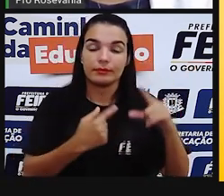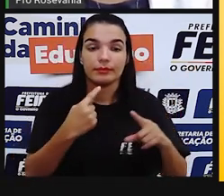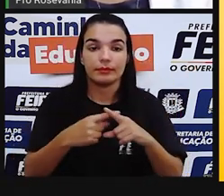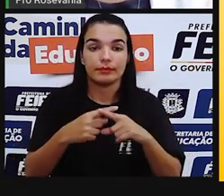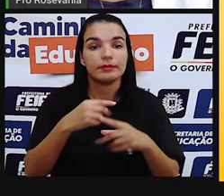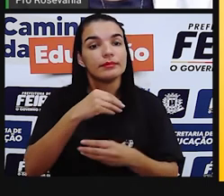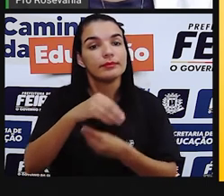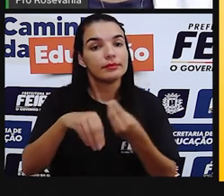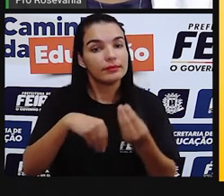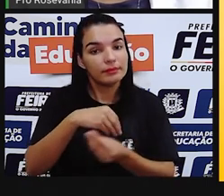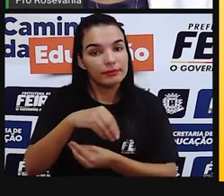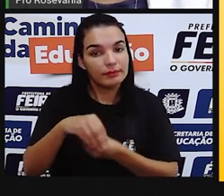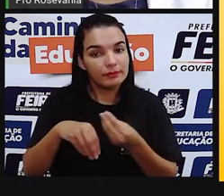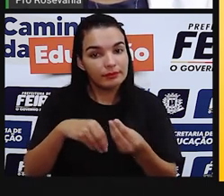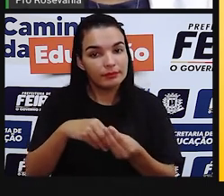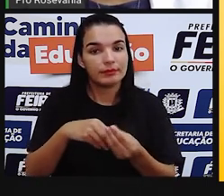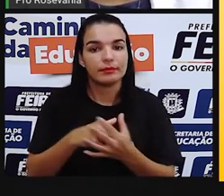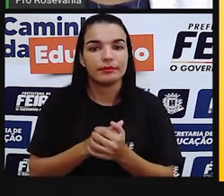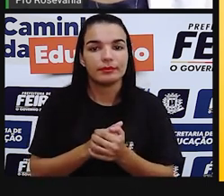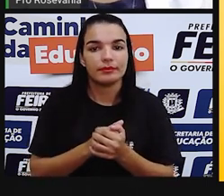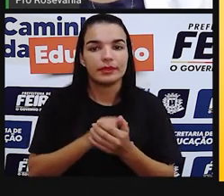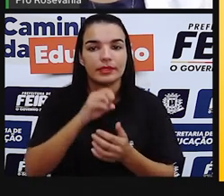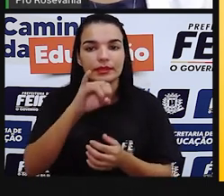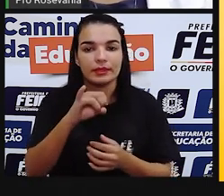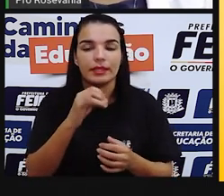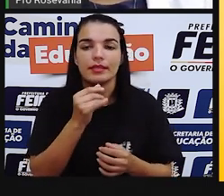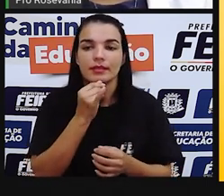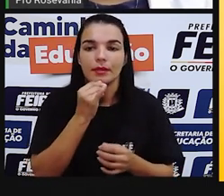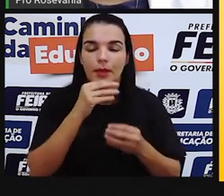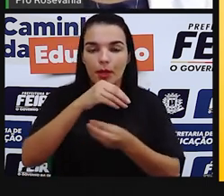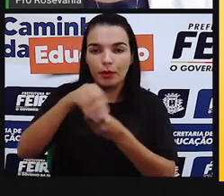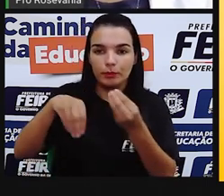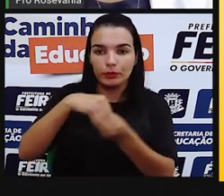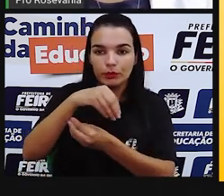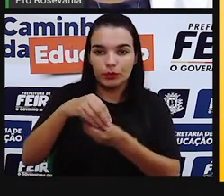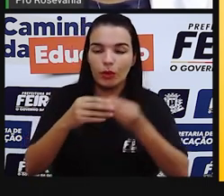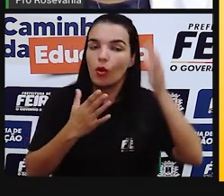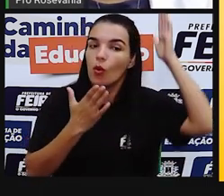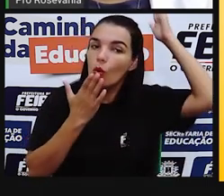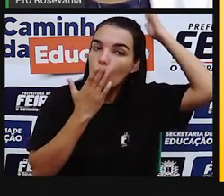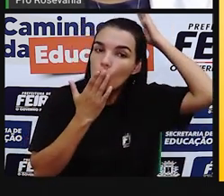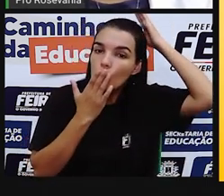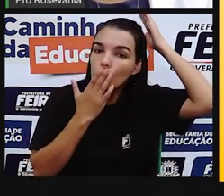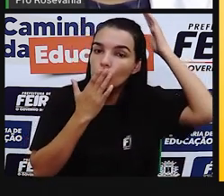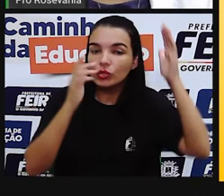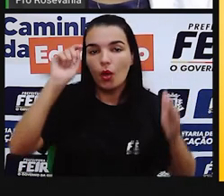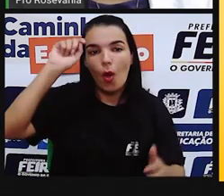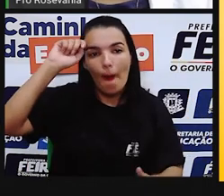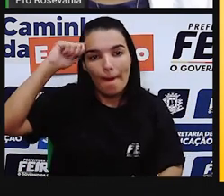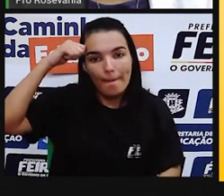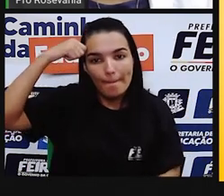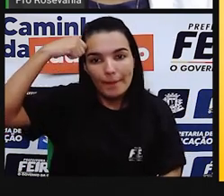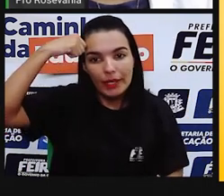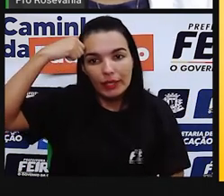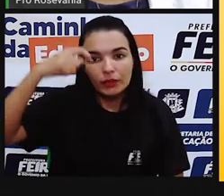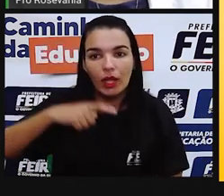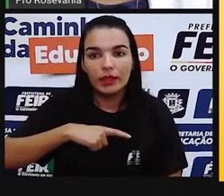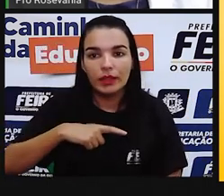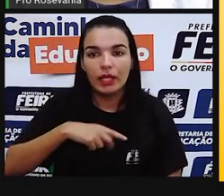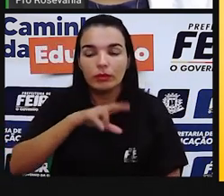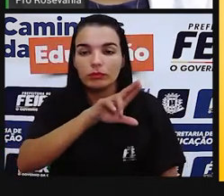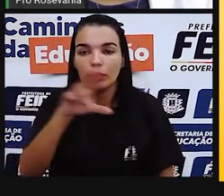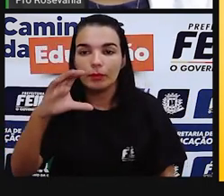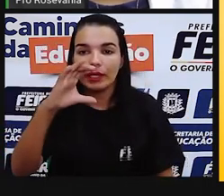muito importante quando você mistura o índio com o negro aí você dá aqui já é o capuzo já está